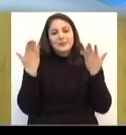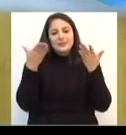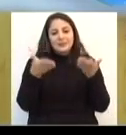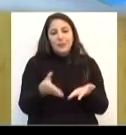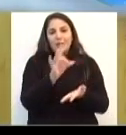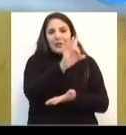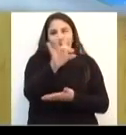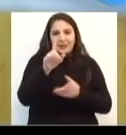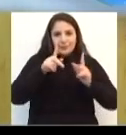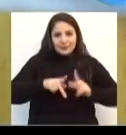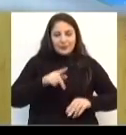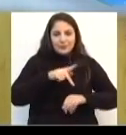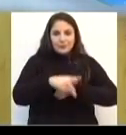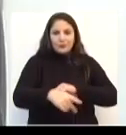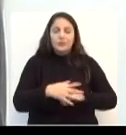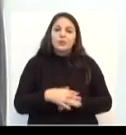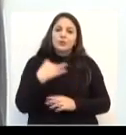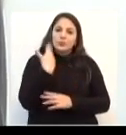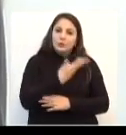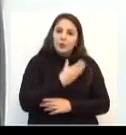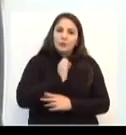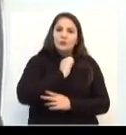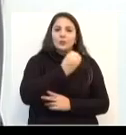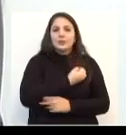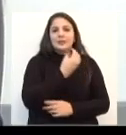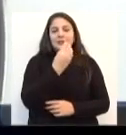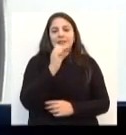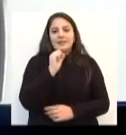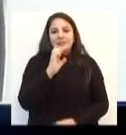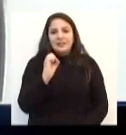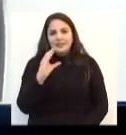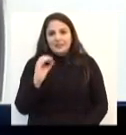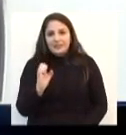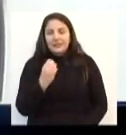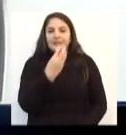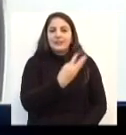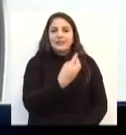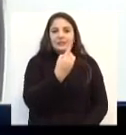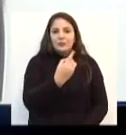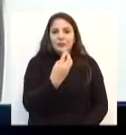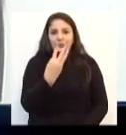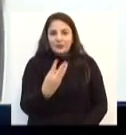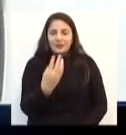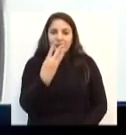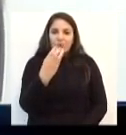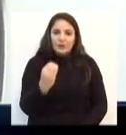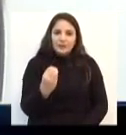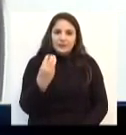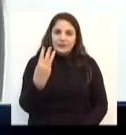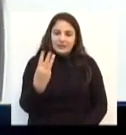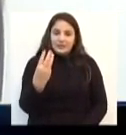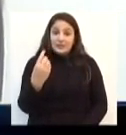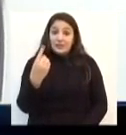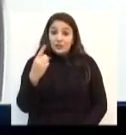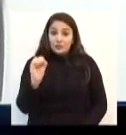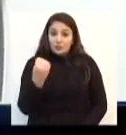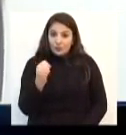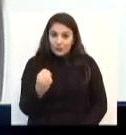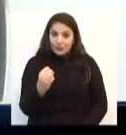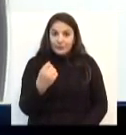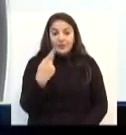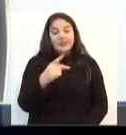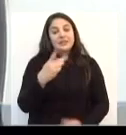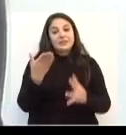exclusiva para cada pessoa de passo fundo. Então a gente vai passar o número do SESC mais uma vez, é o 3313 4318.